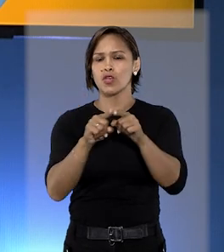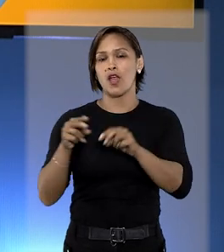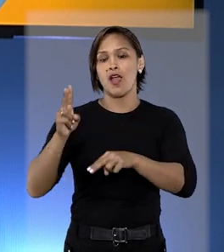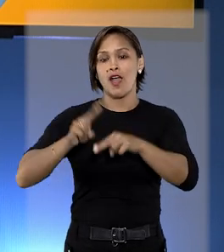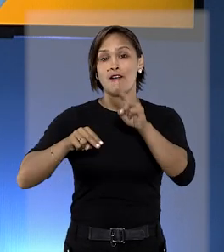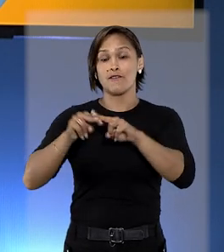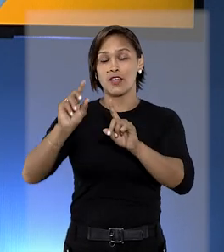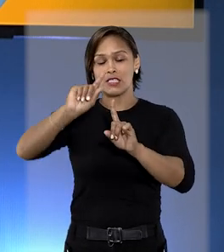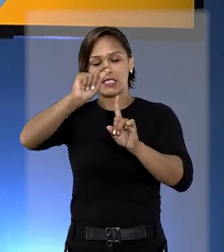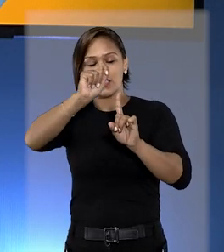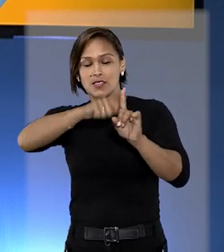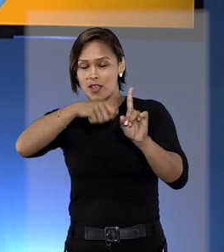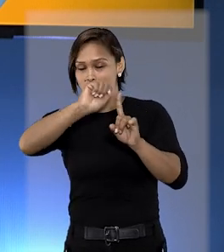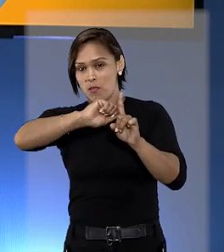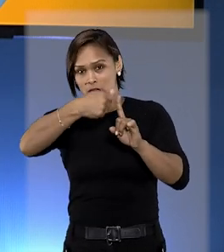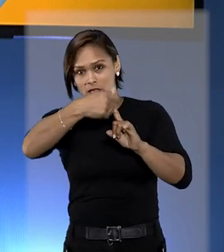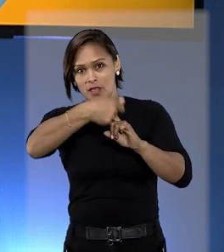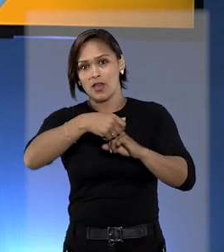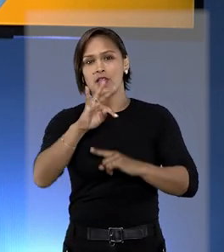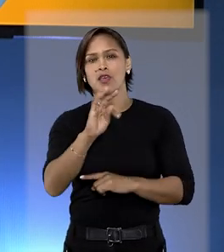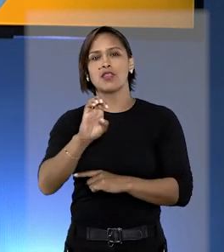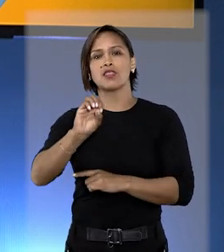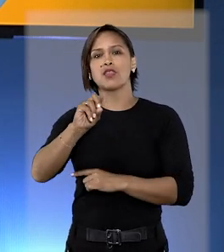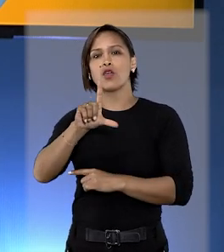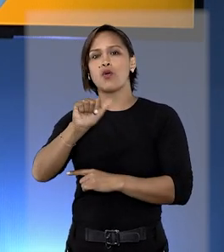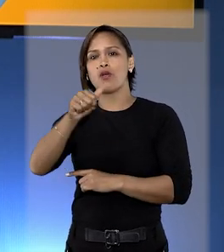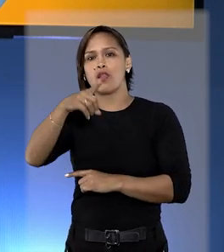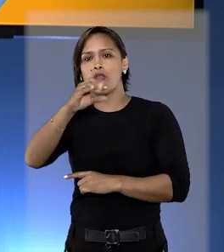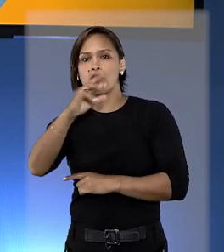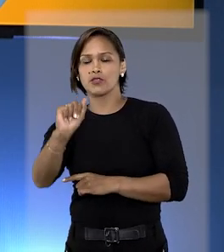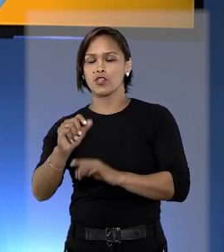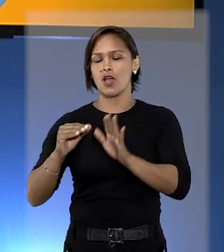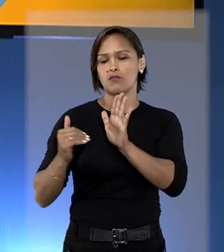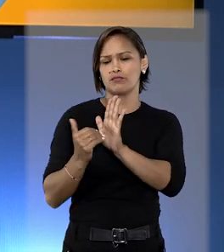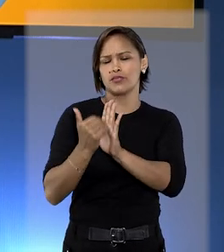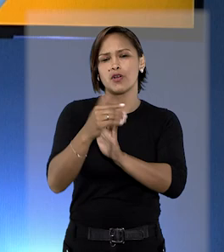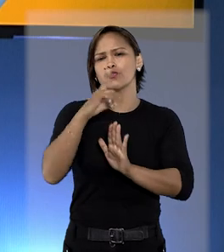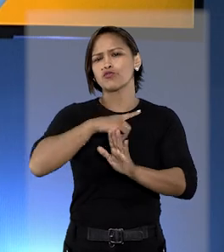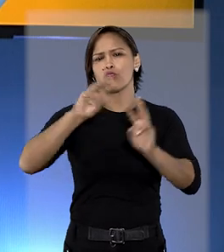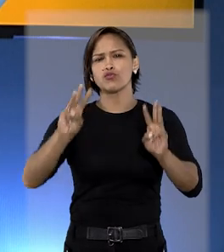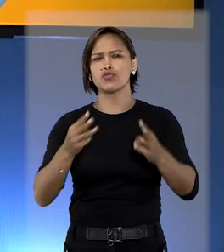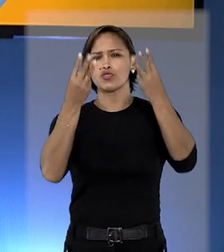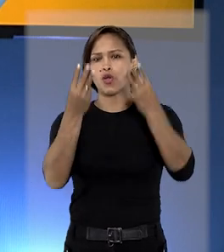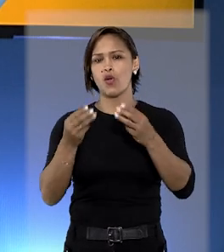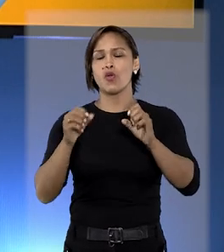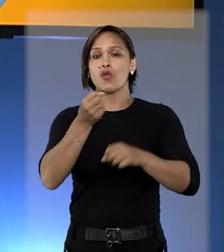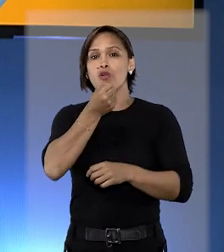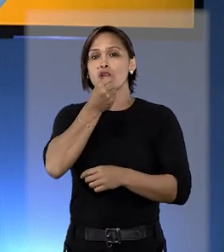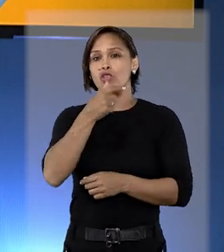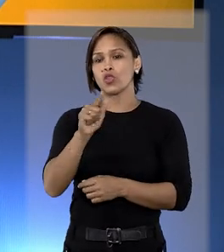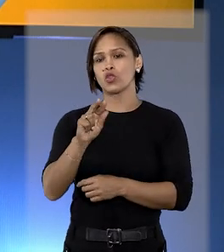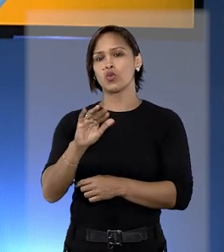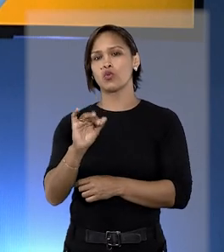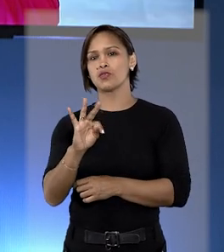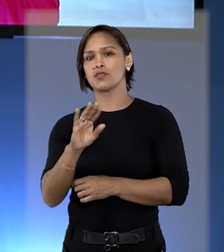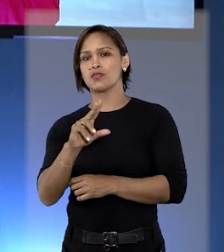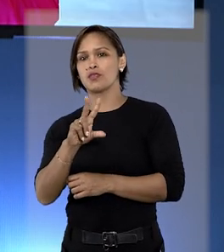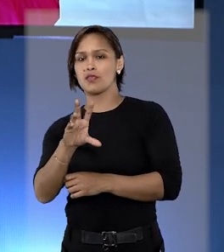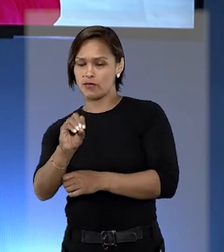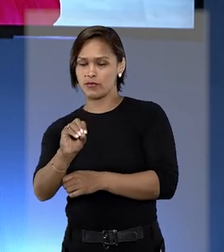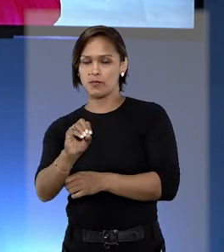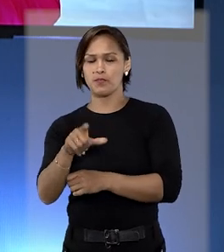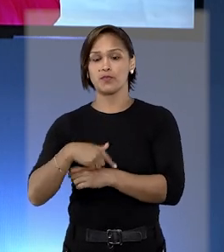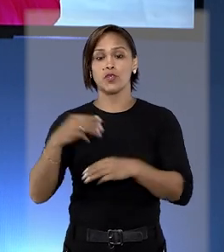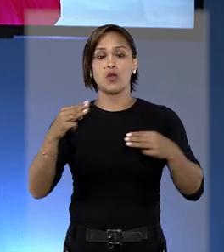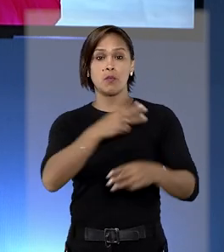Festa da Banana, no município de Teolândia. A programação contava com o show do cantor Gustavo Lima. O